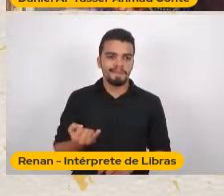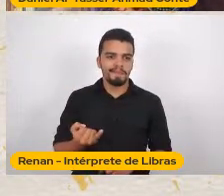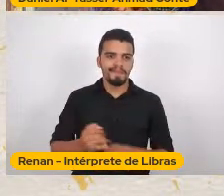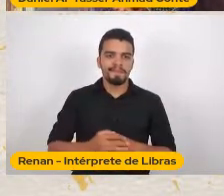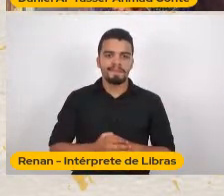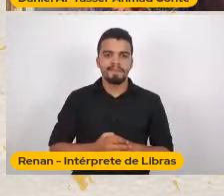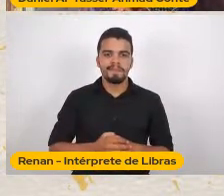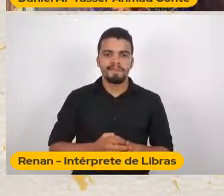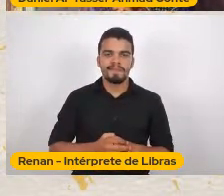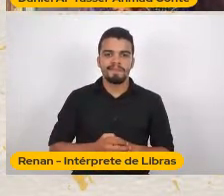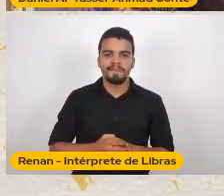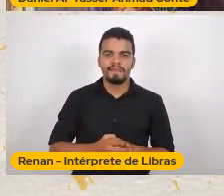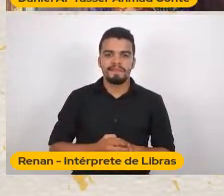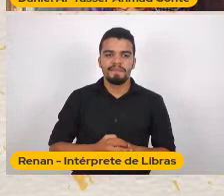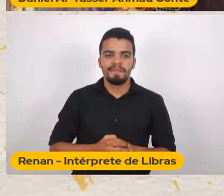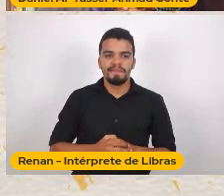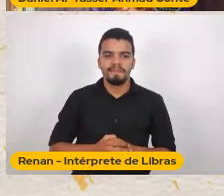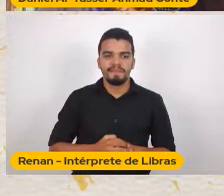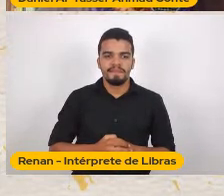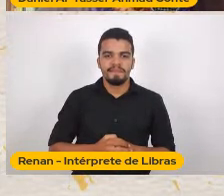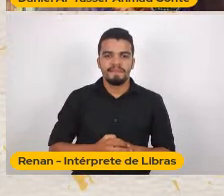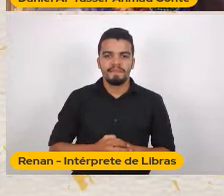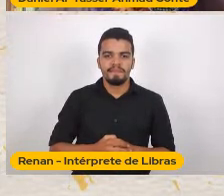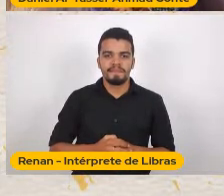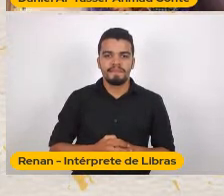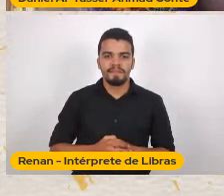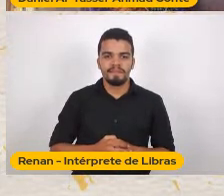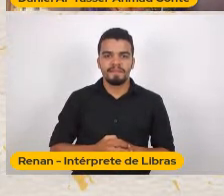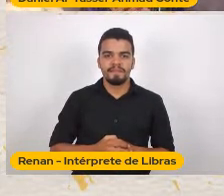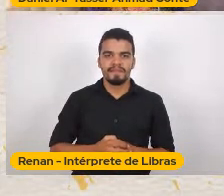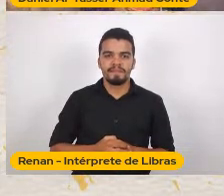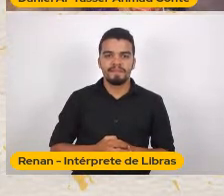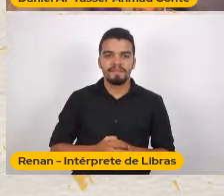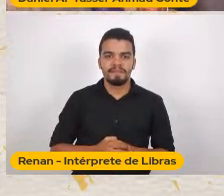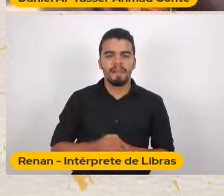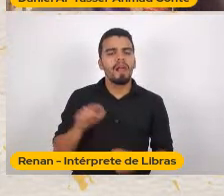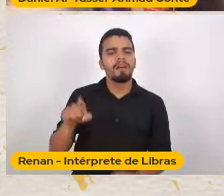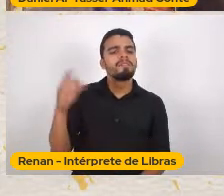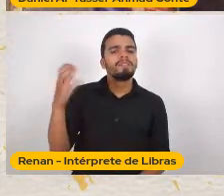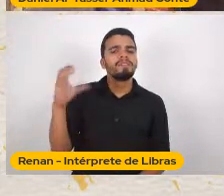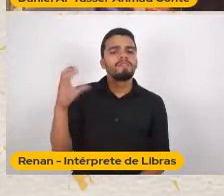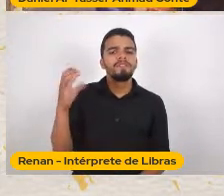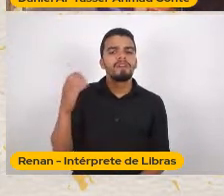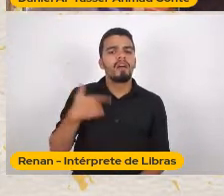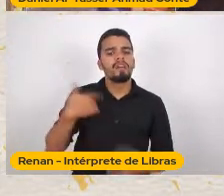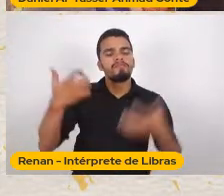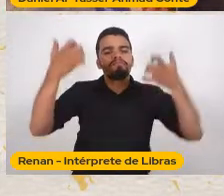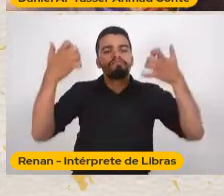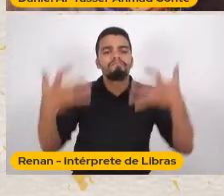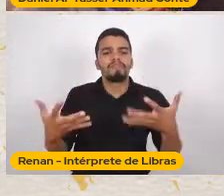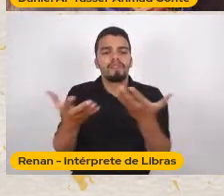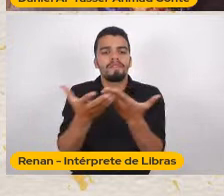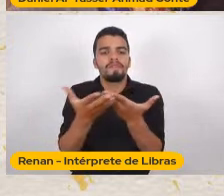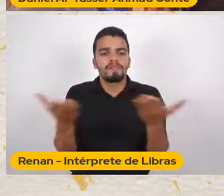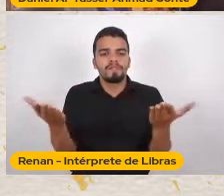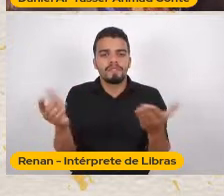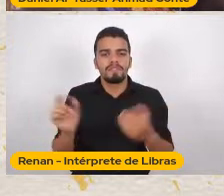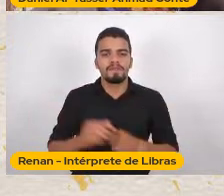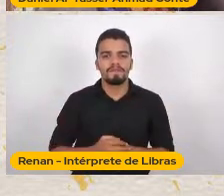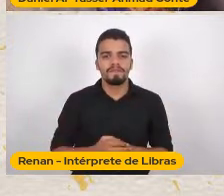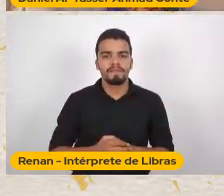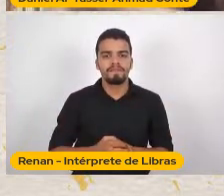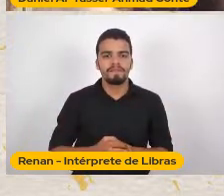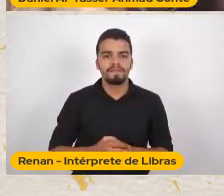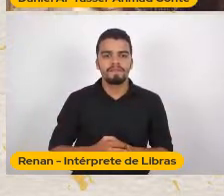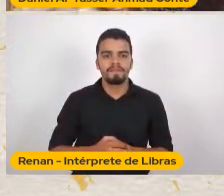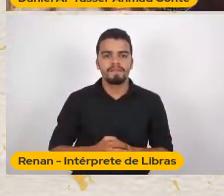Pode passar Né Esse cientificismo Que eu falei pra vocês Né Que a gente passou Pelo Só volta Por favor Volta uma